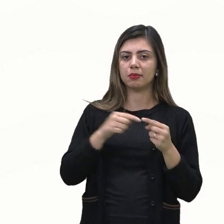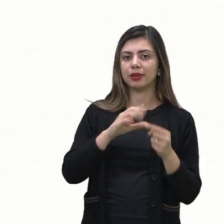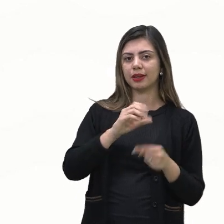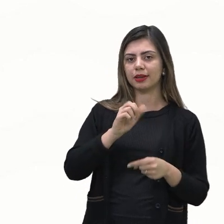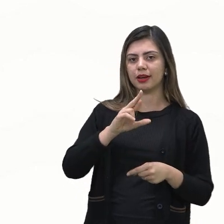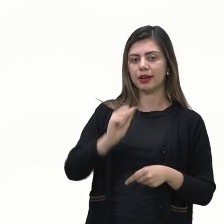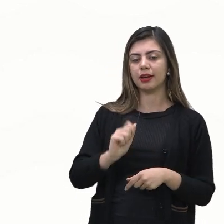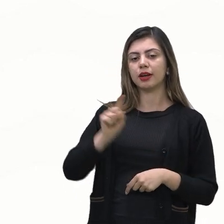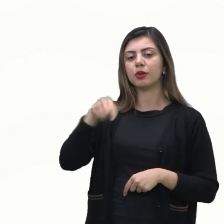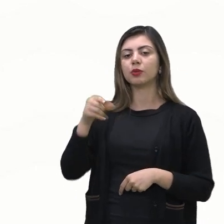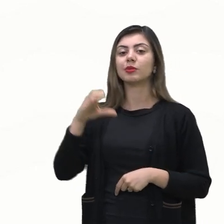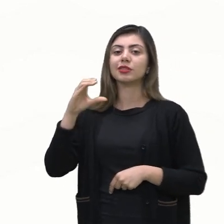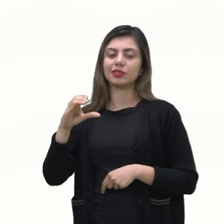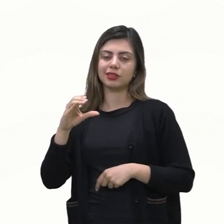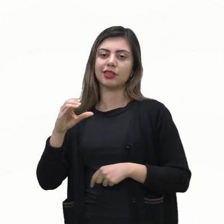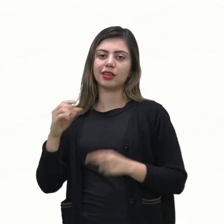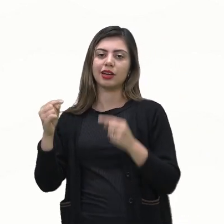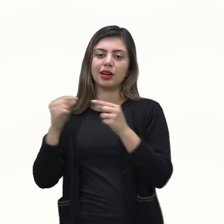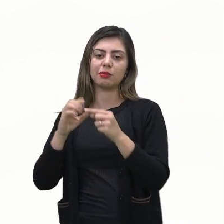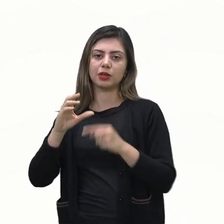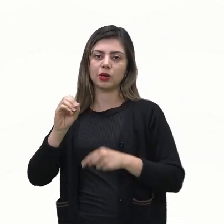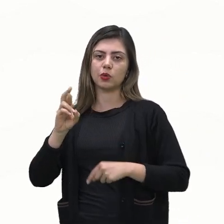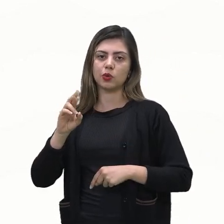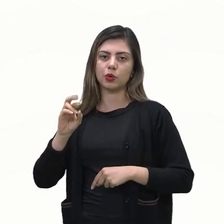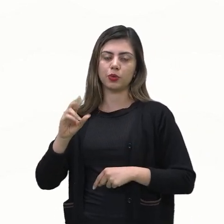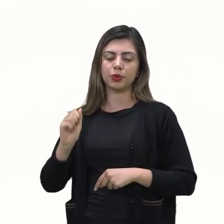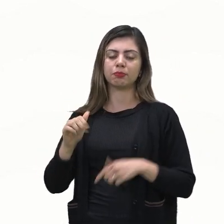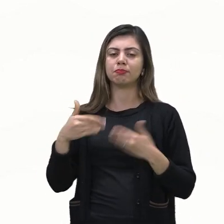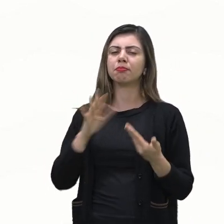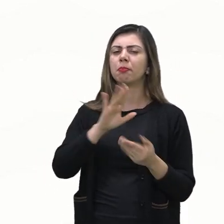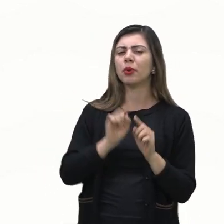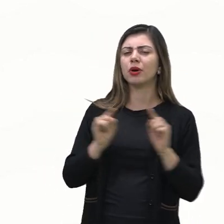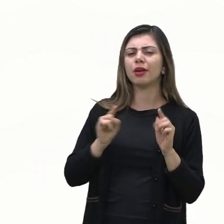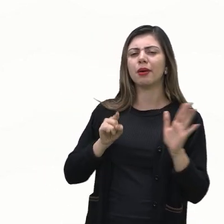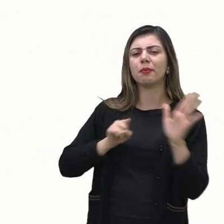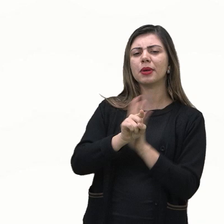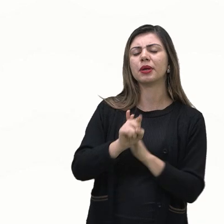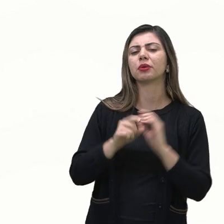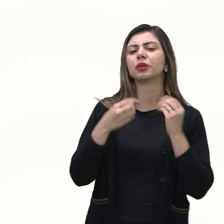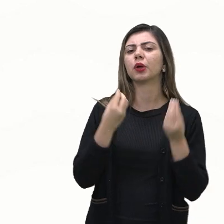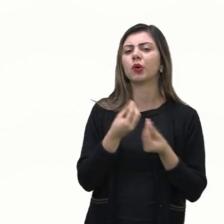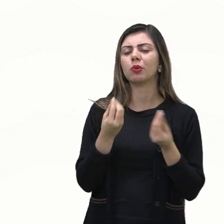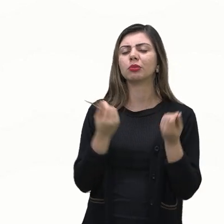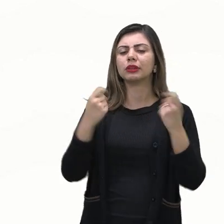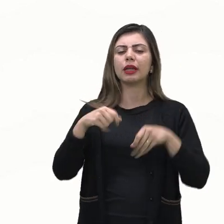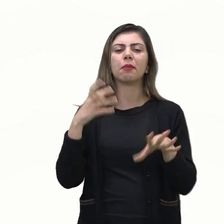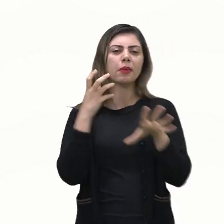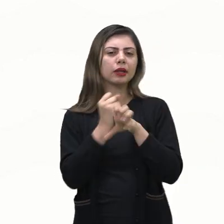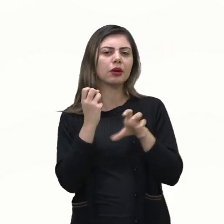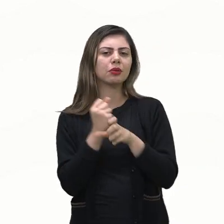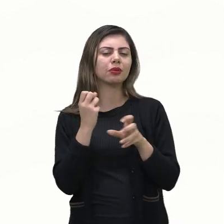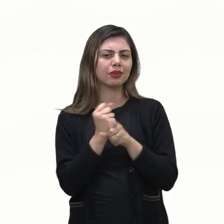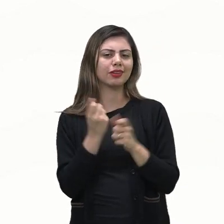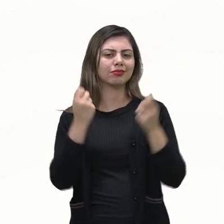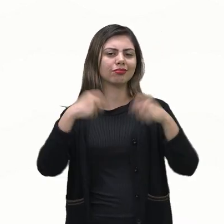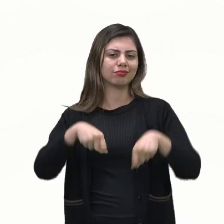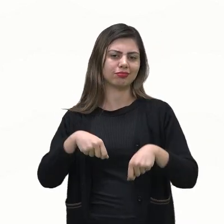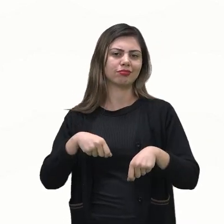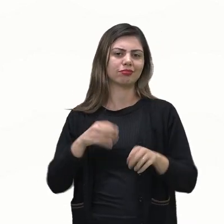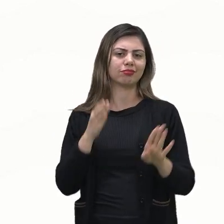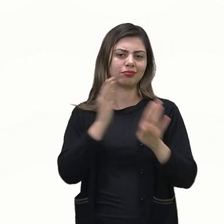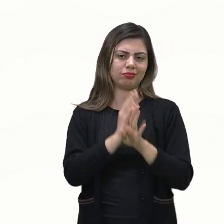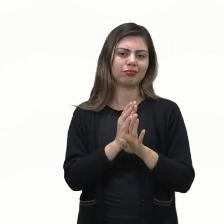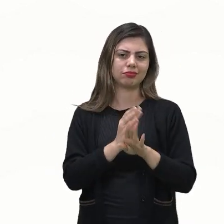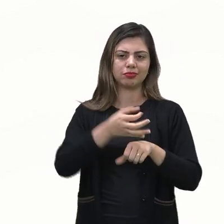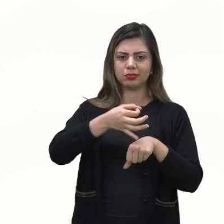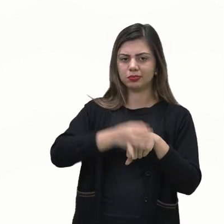a questão ela quer saber o que qual é o evento que ela quer que você calcule a probabilidade é de